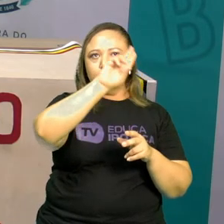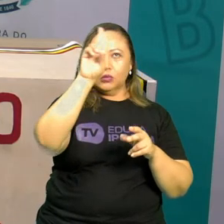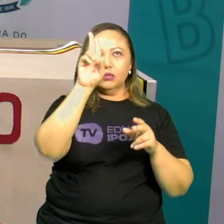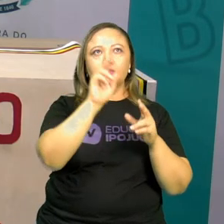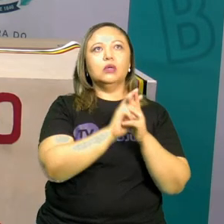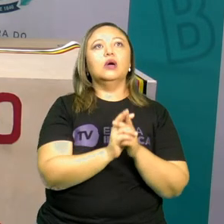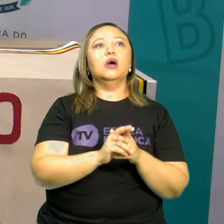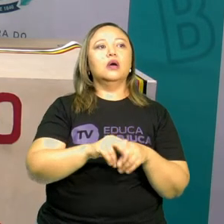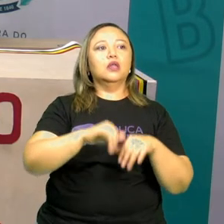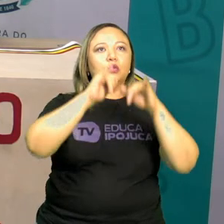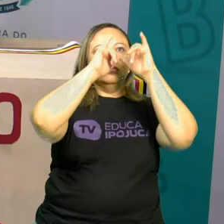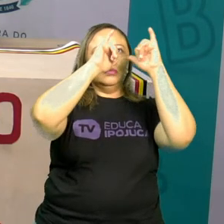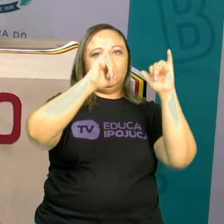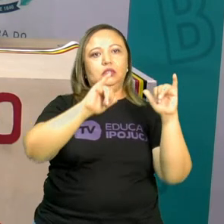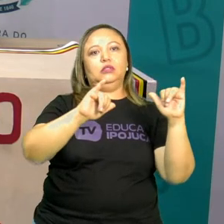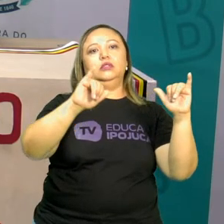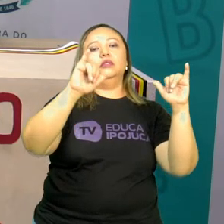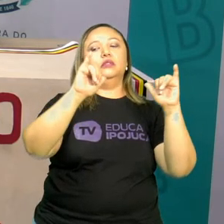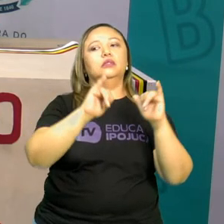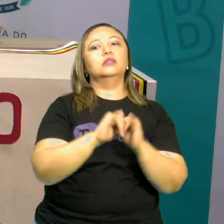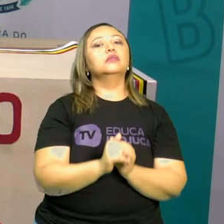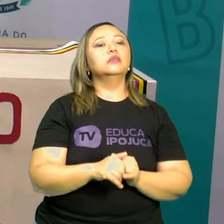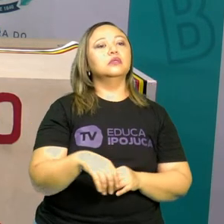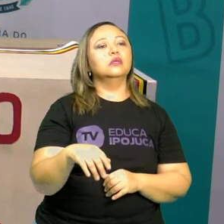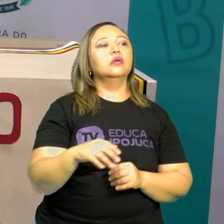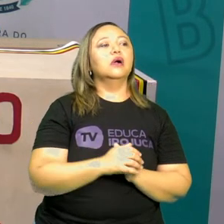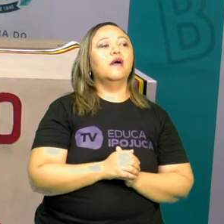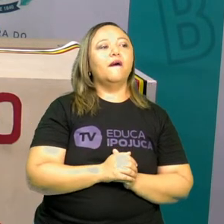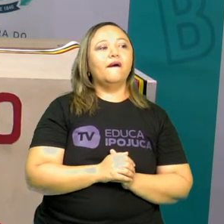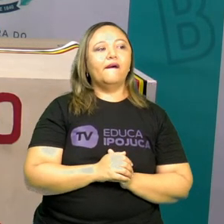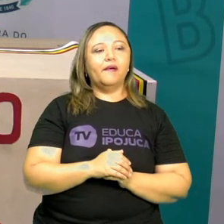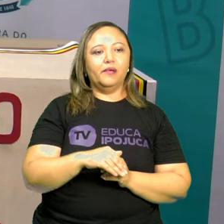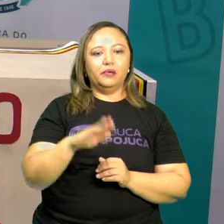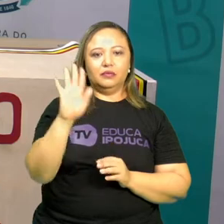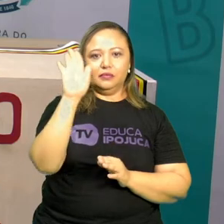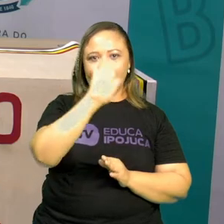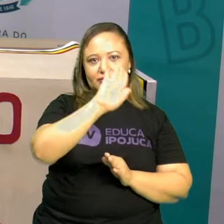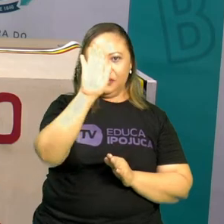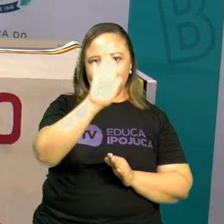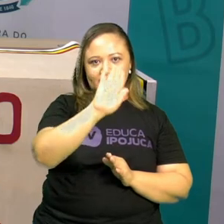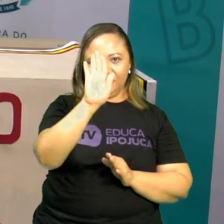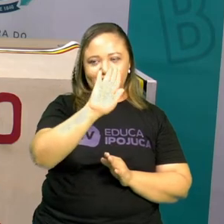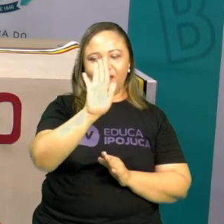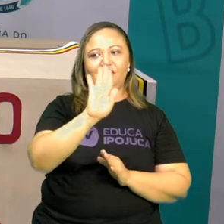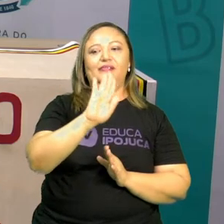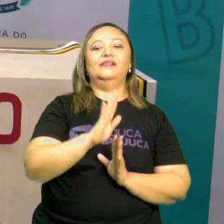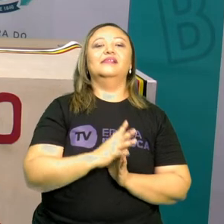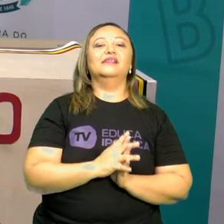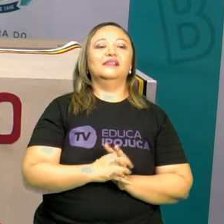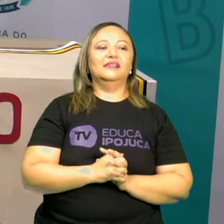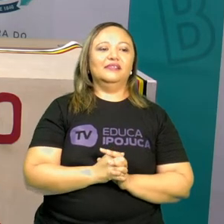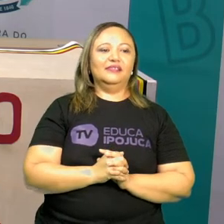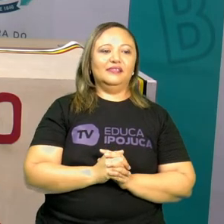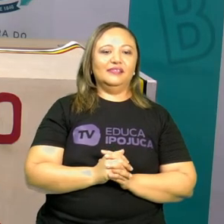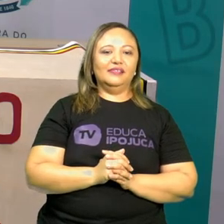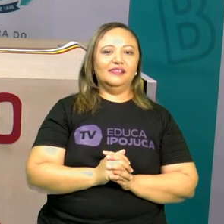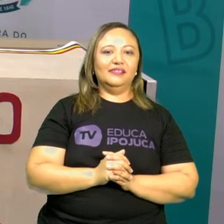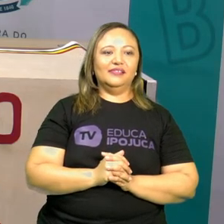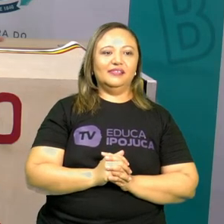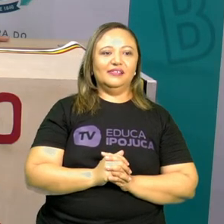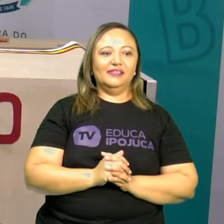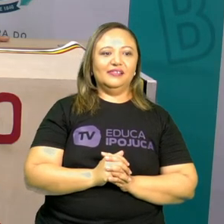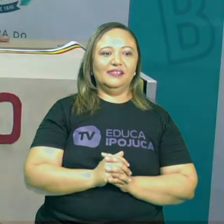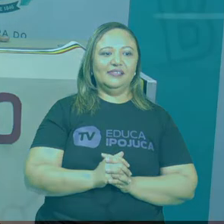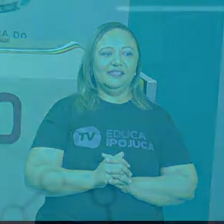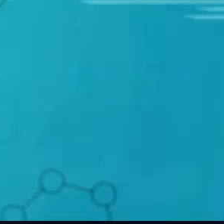de hoje. Que foi meu mestre mandou. Ok, meus amores? Beijos da tia Carla. E até a próxima